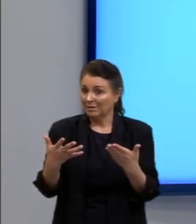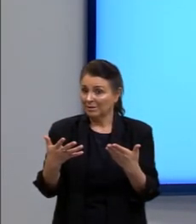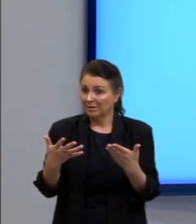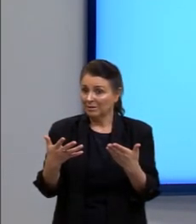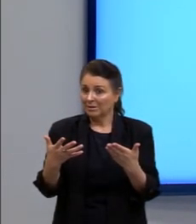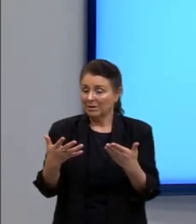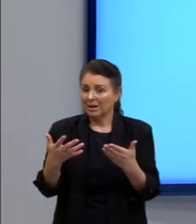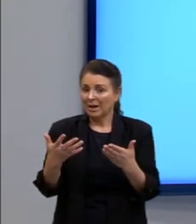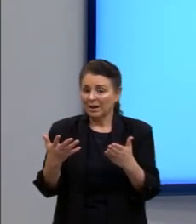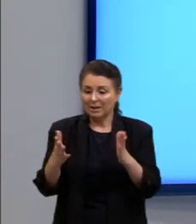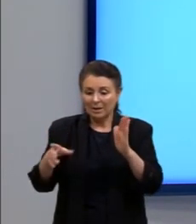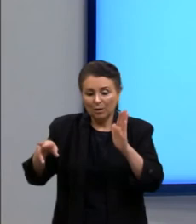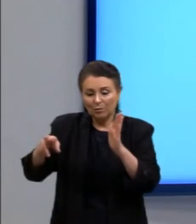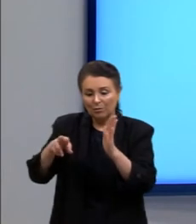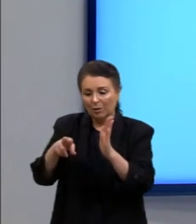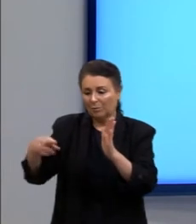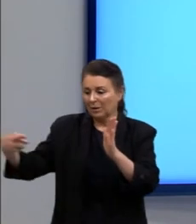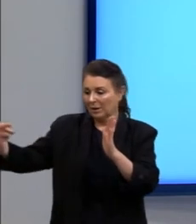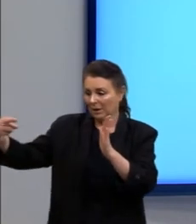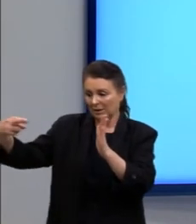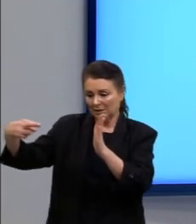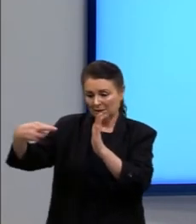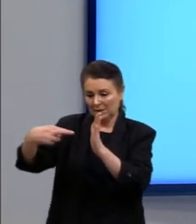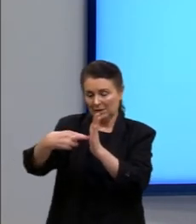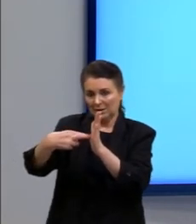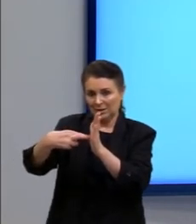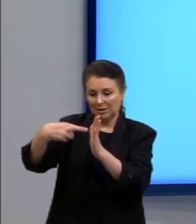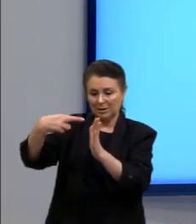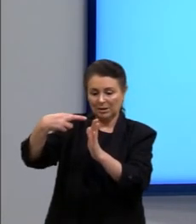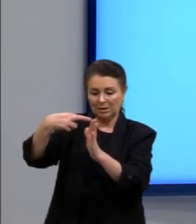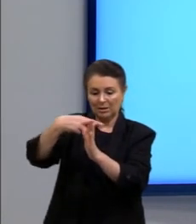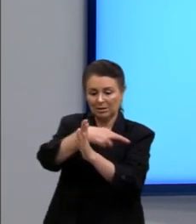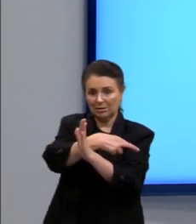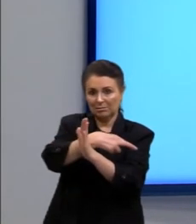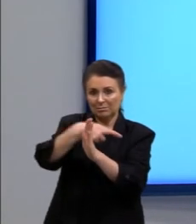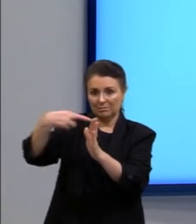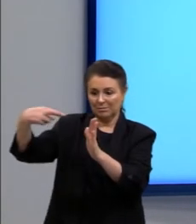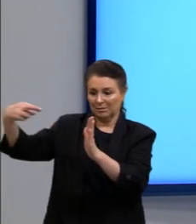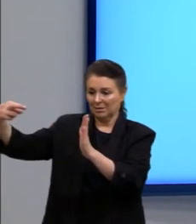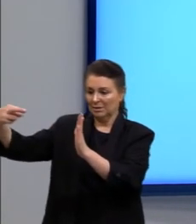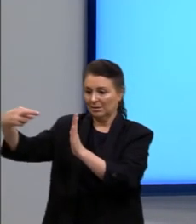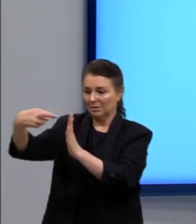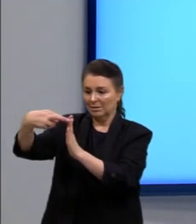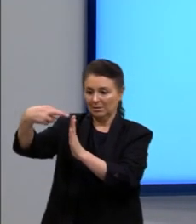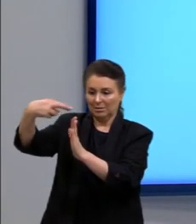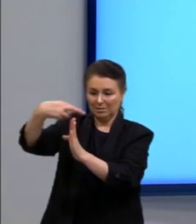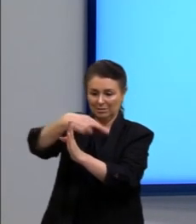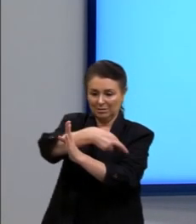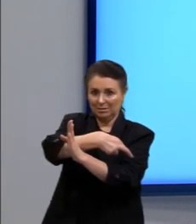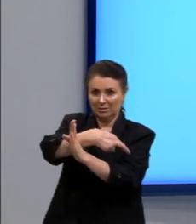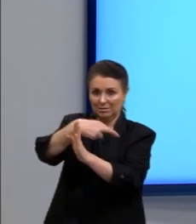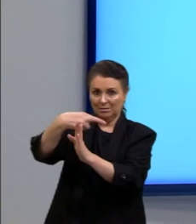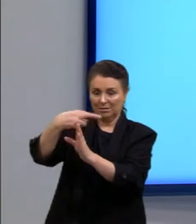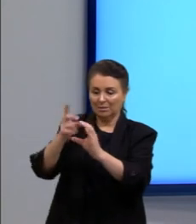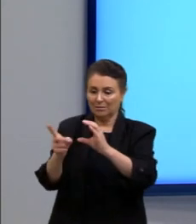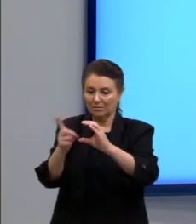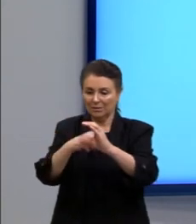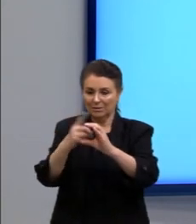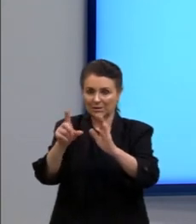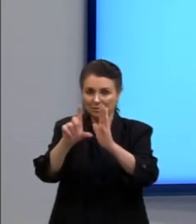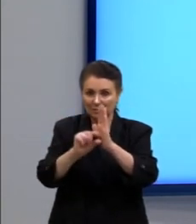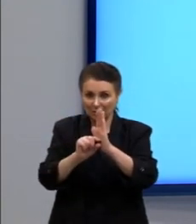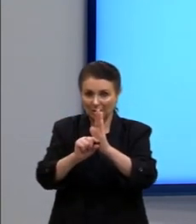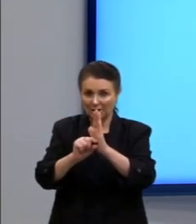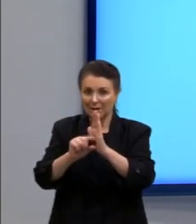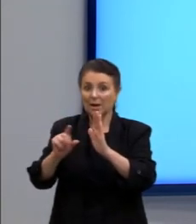virar tanto, né, quanto menor a velocidade, menor vai ser, quanto maior a velocidade, desculpa, mas ela vai seguir